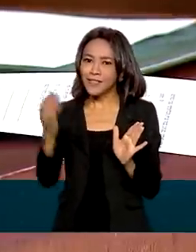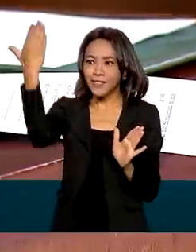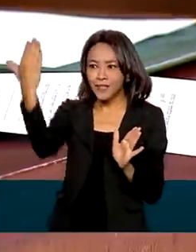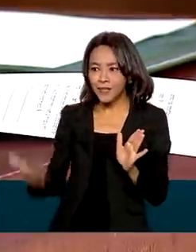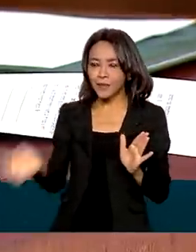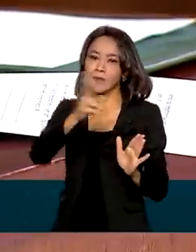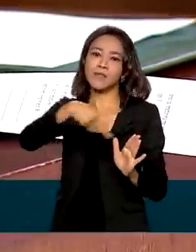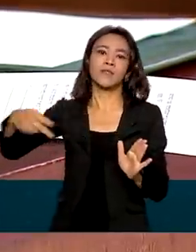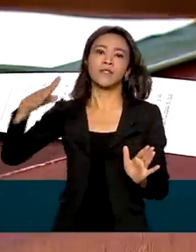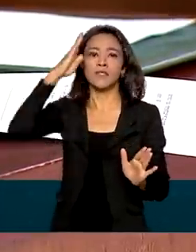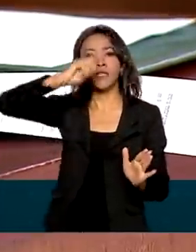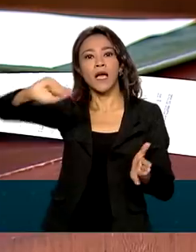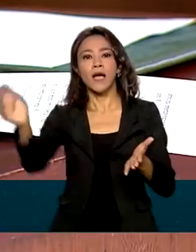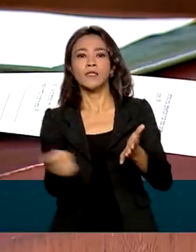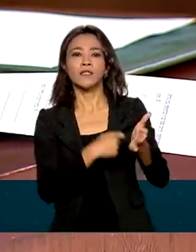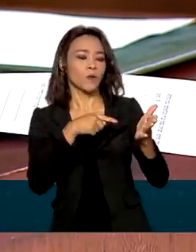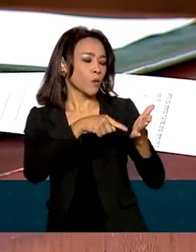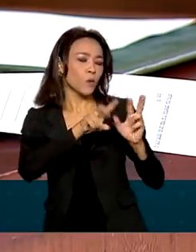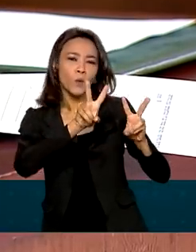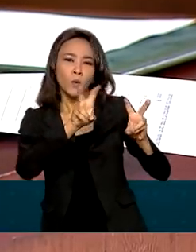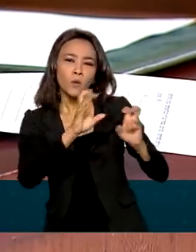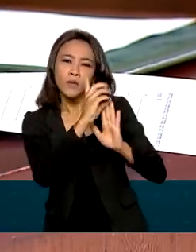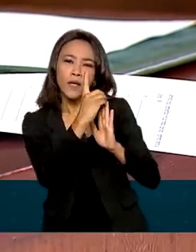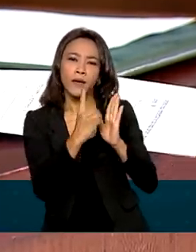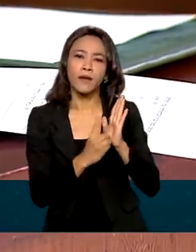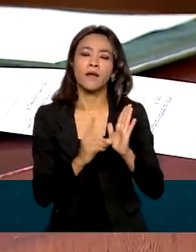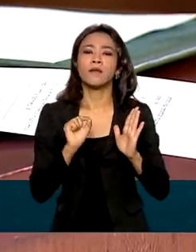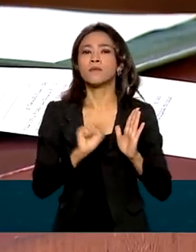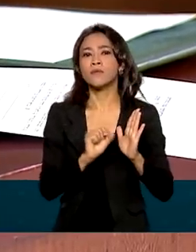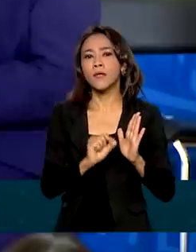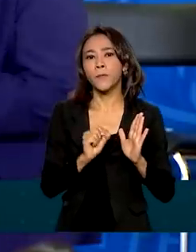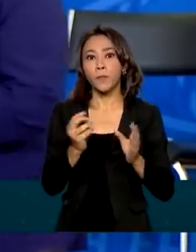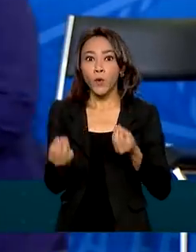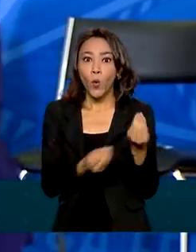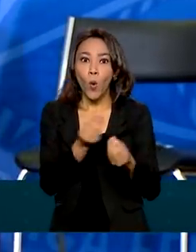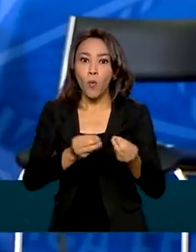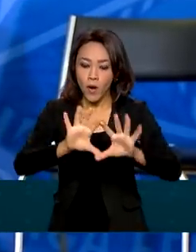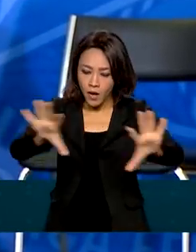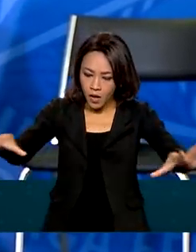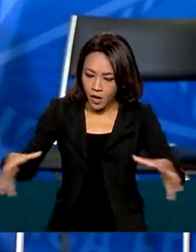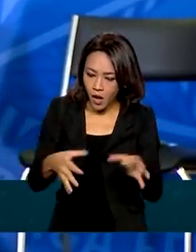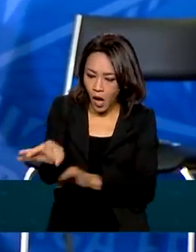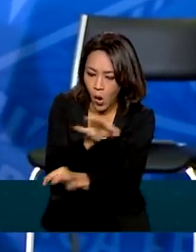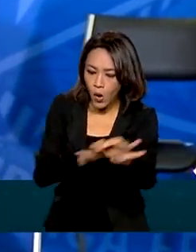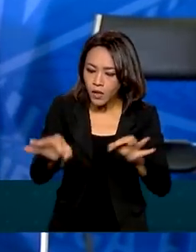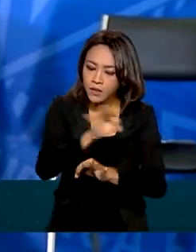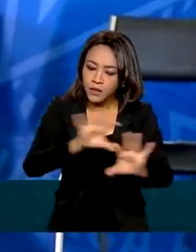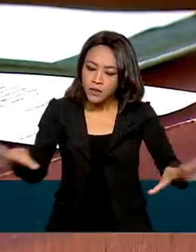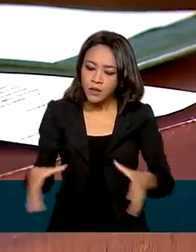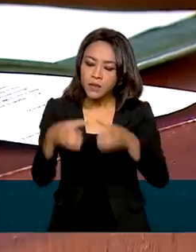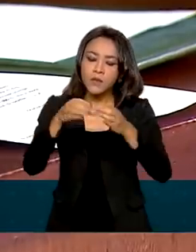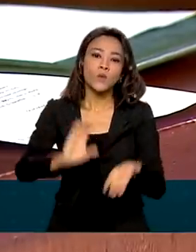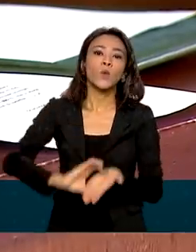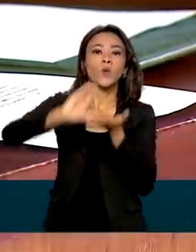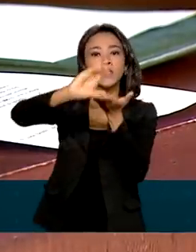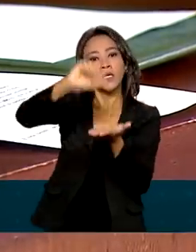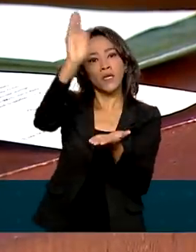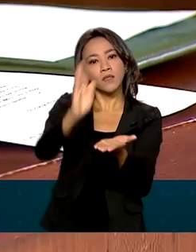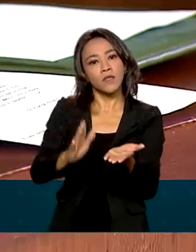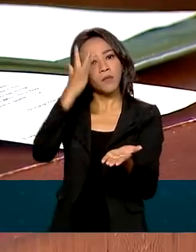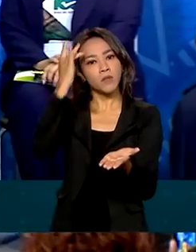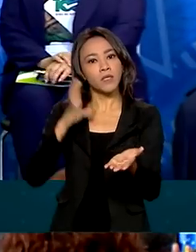Bolsonaro, assinou ainda o decreto que define a composição do Conselho Nacional dos Direitos da Pessoa com